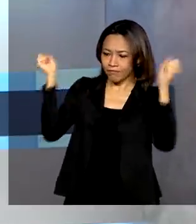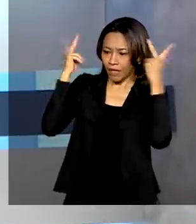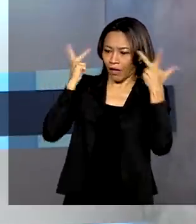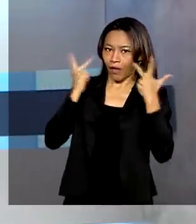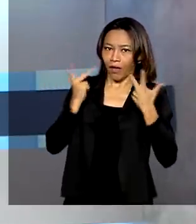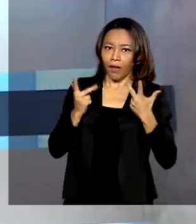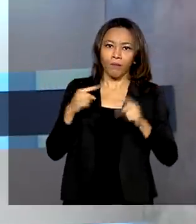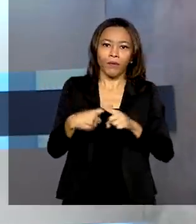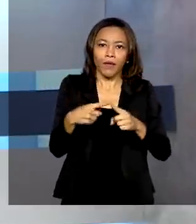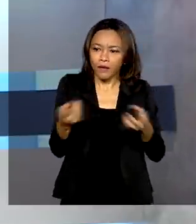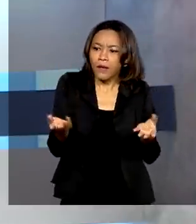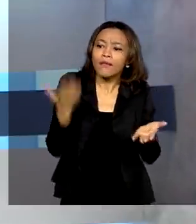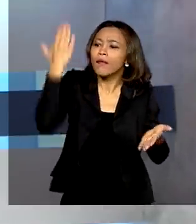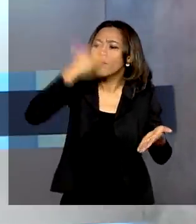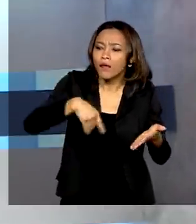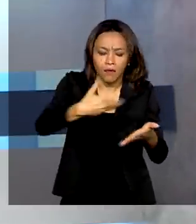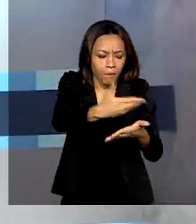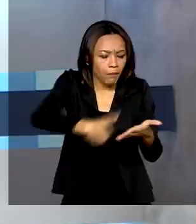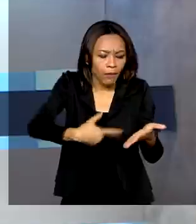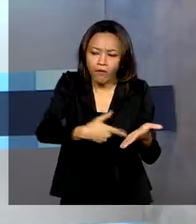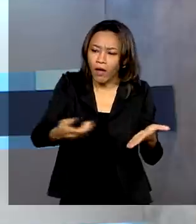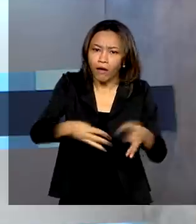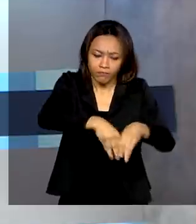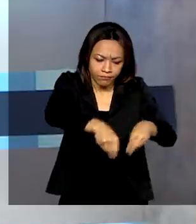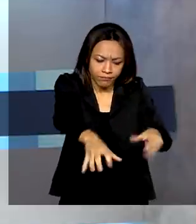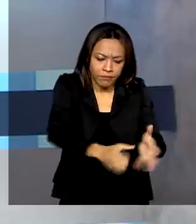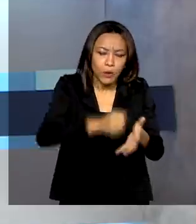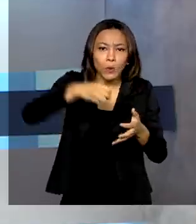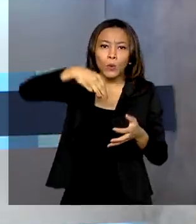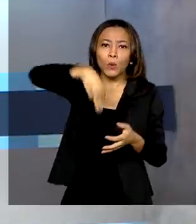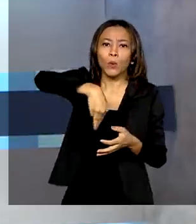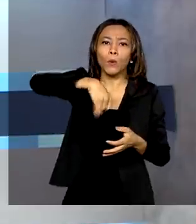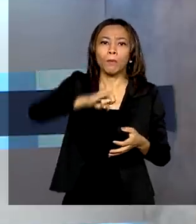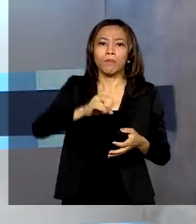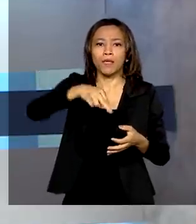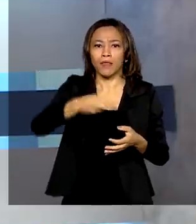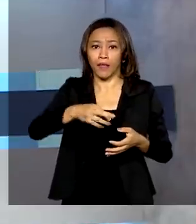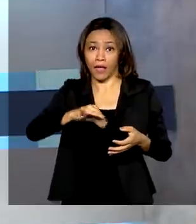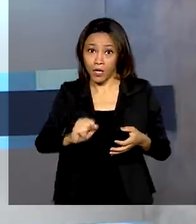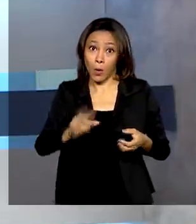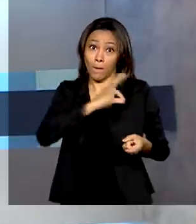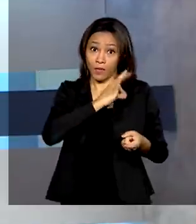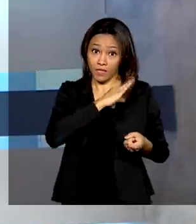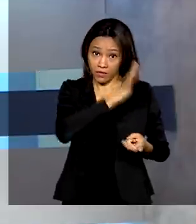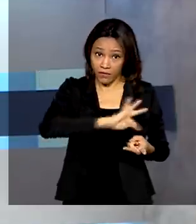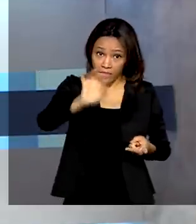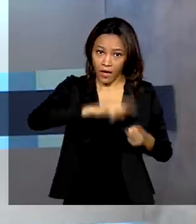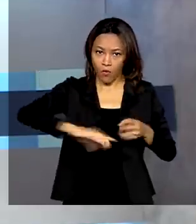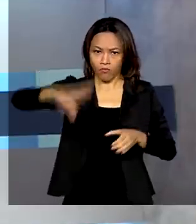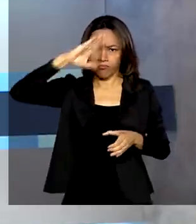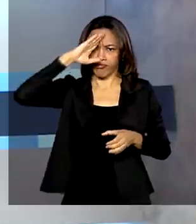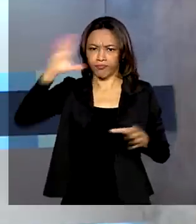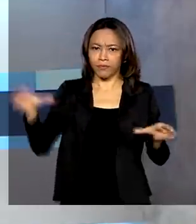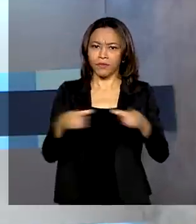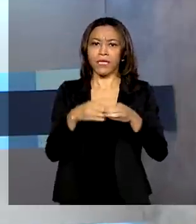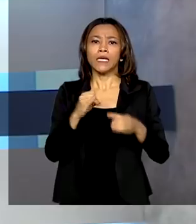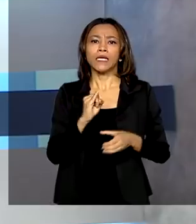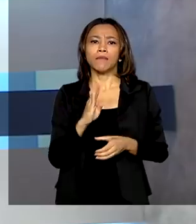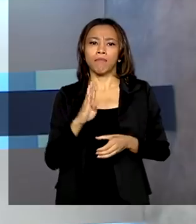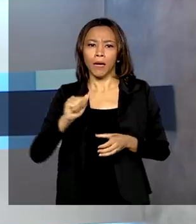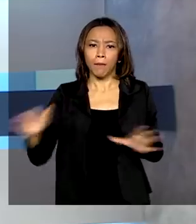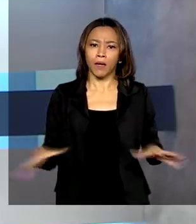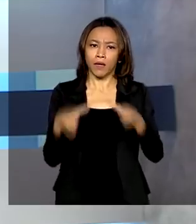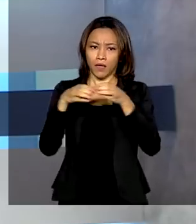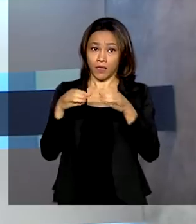origem do minério manganês. As ações foram realizadas pelas Forças Armadas, Polícia Federal, IBAMA, Agência Nacional de